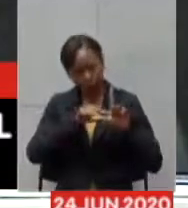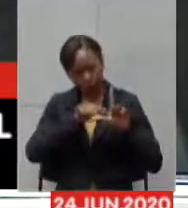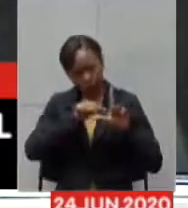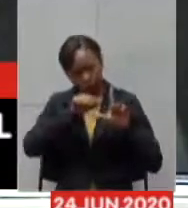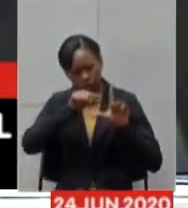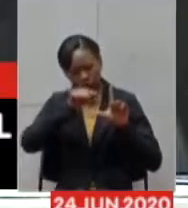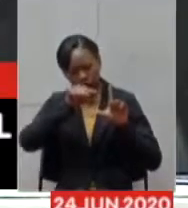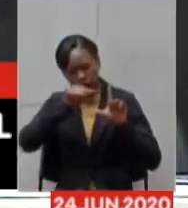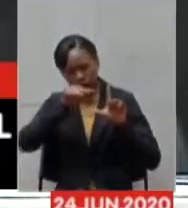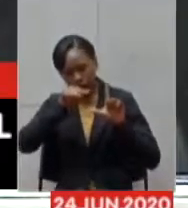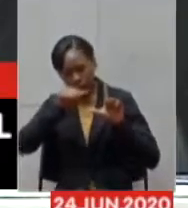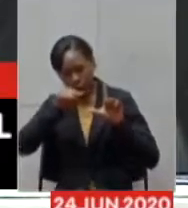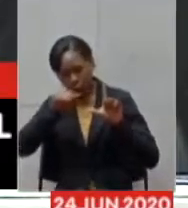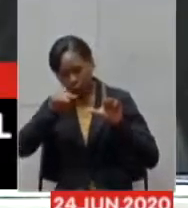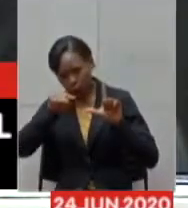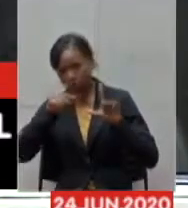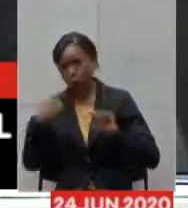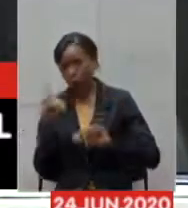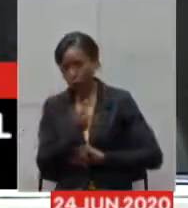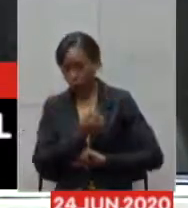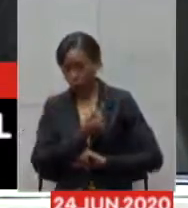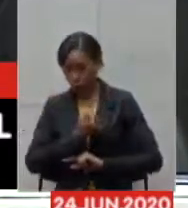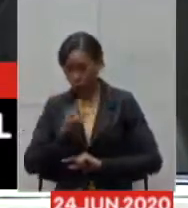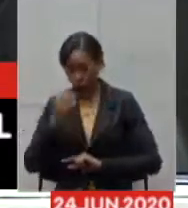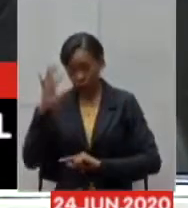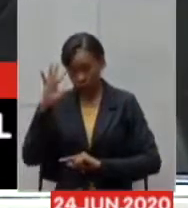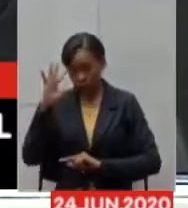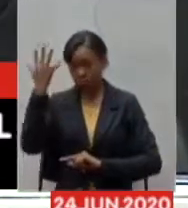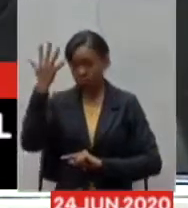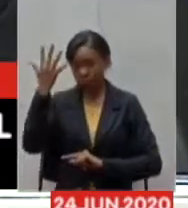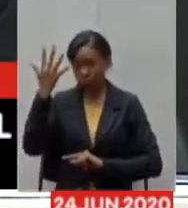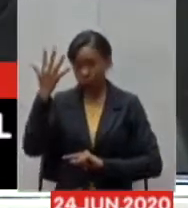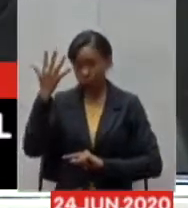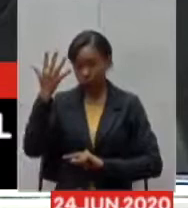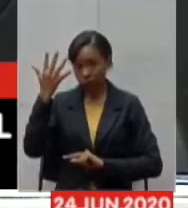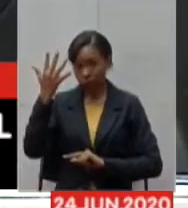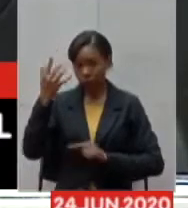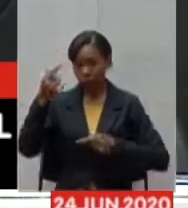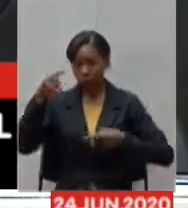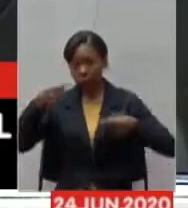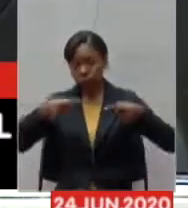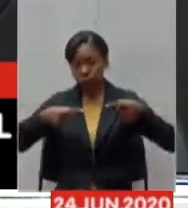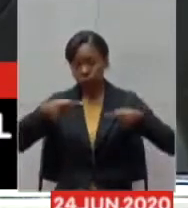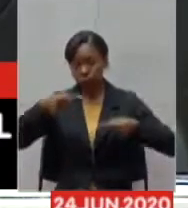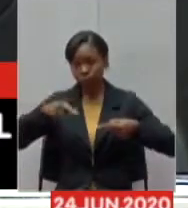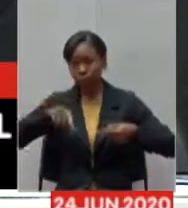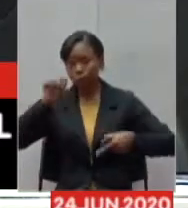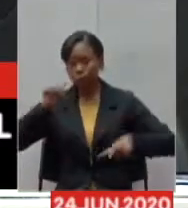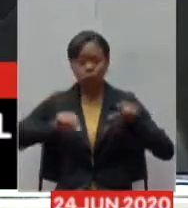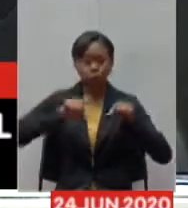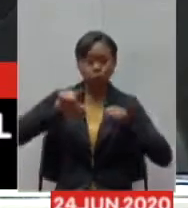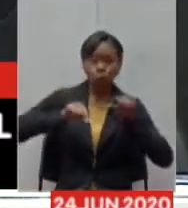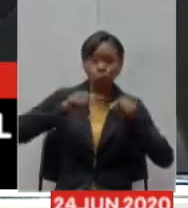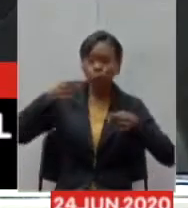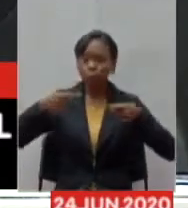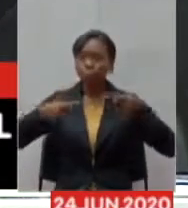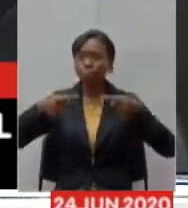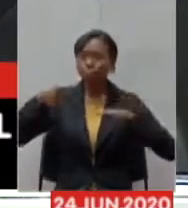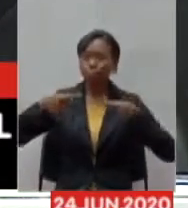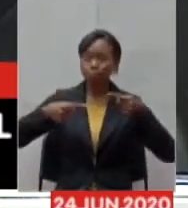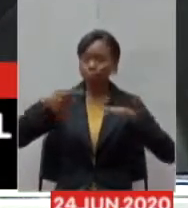nós resolvemos então partir para um processo competitivo mais uma vez